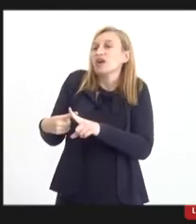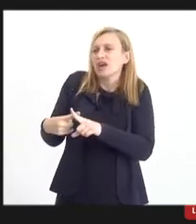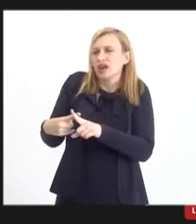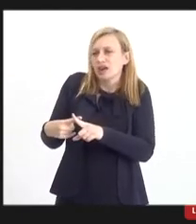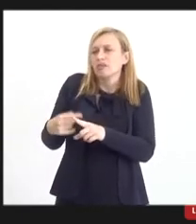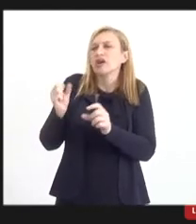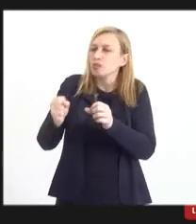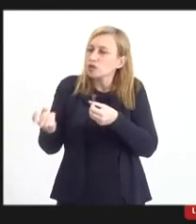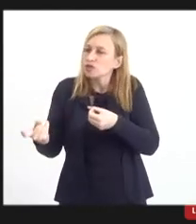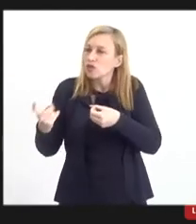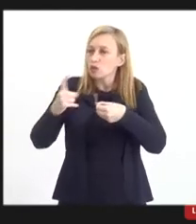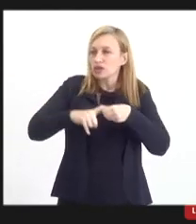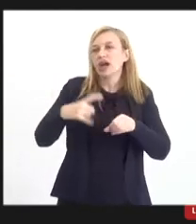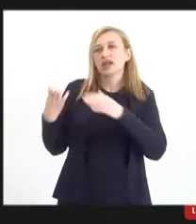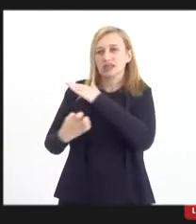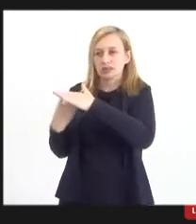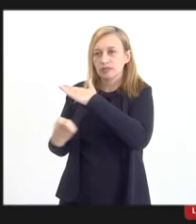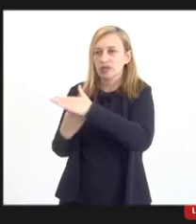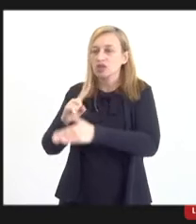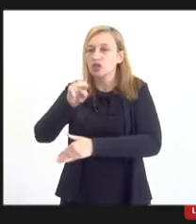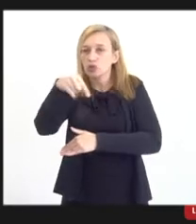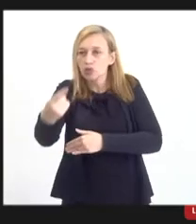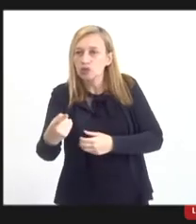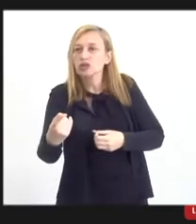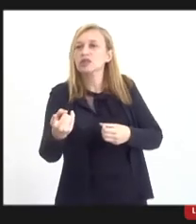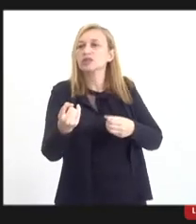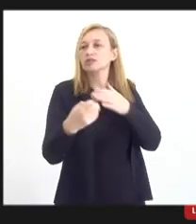possa trazê-las de volta e trazer outras empresas também.